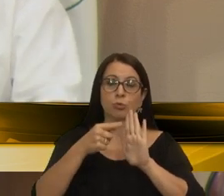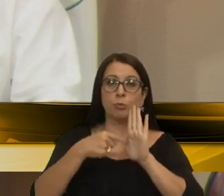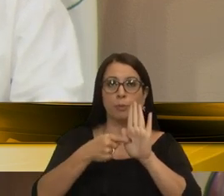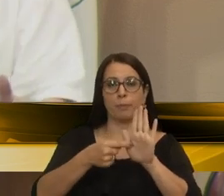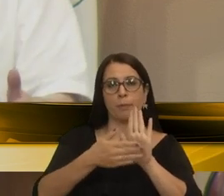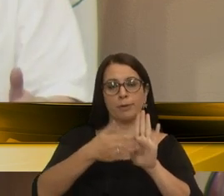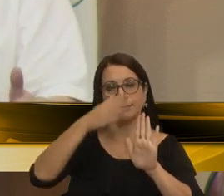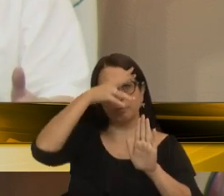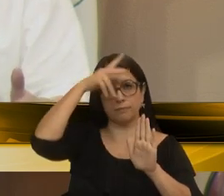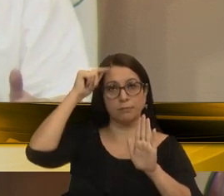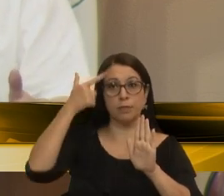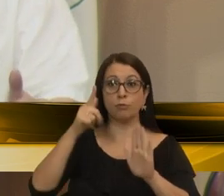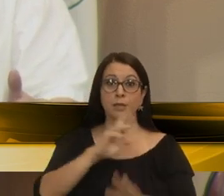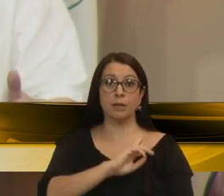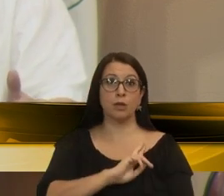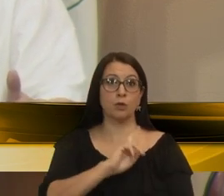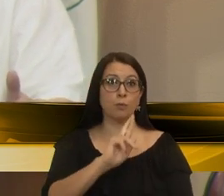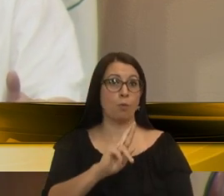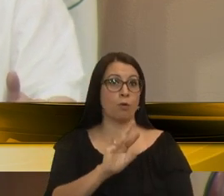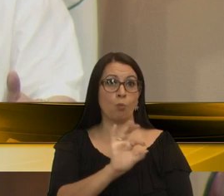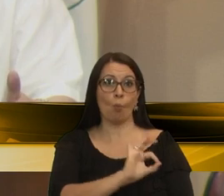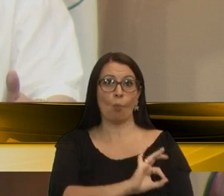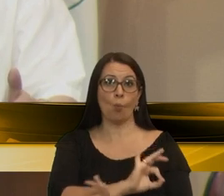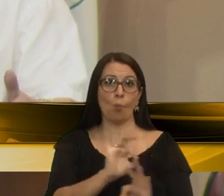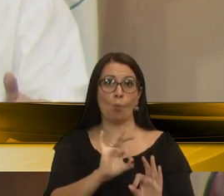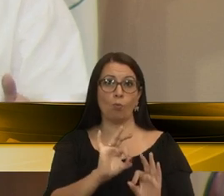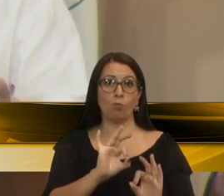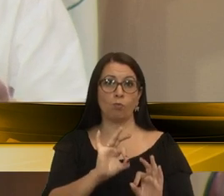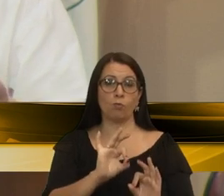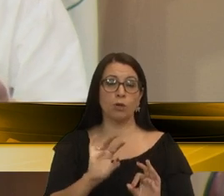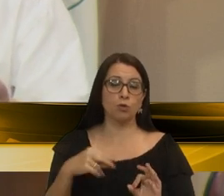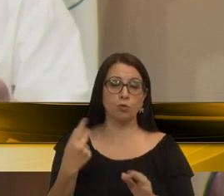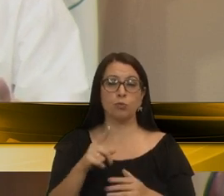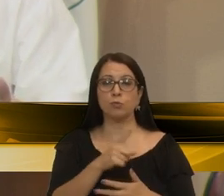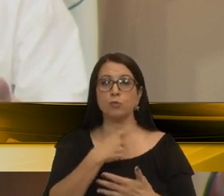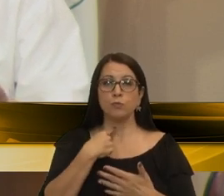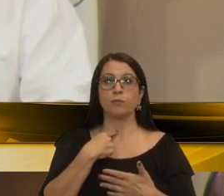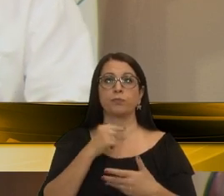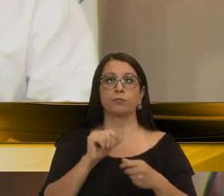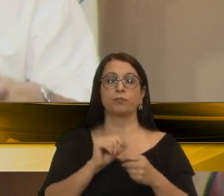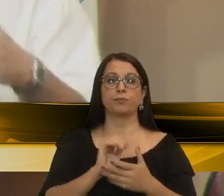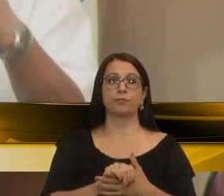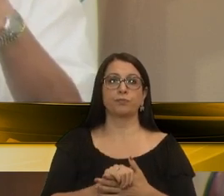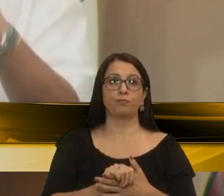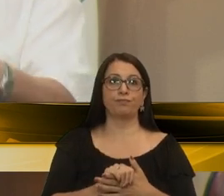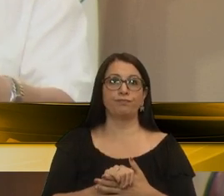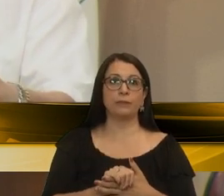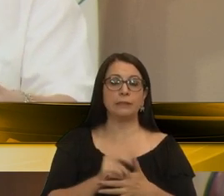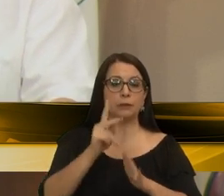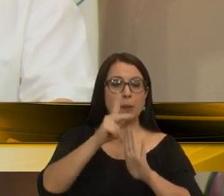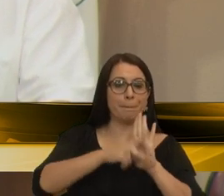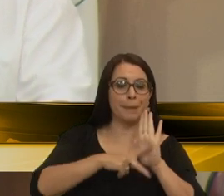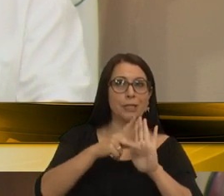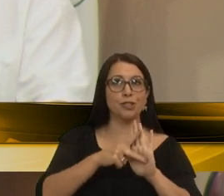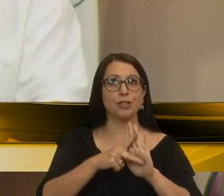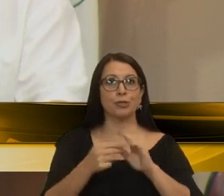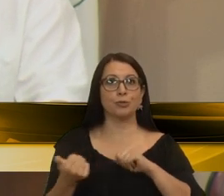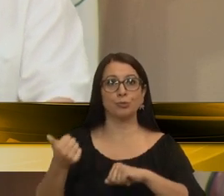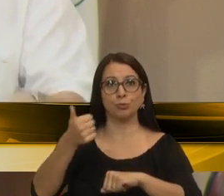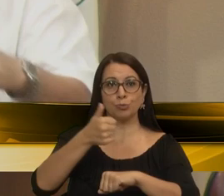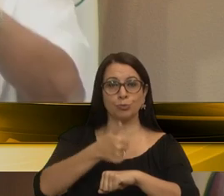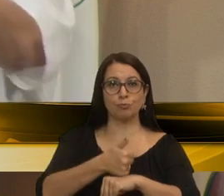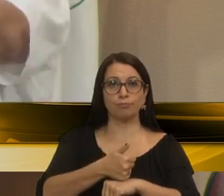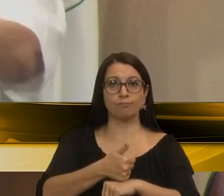sem respostas do Executivo. E nós não gostaríamos de produzir um projeto substitutivo